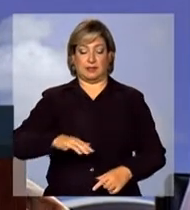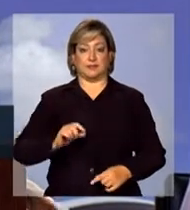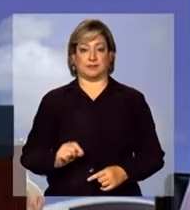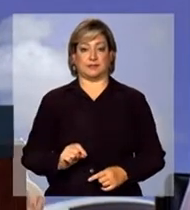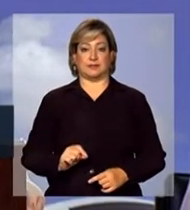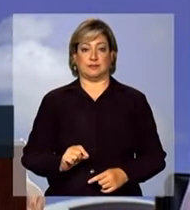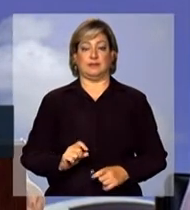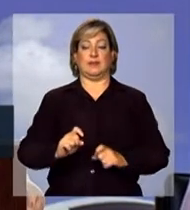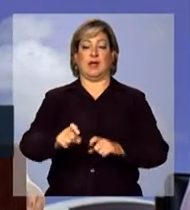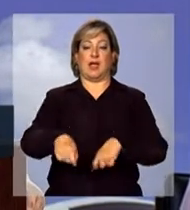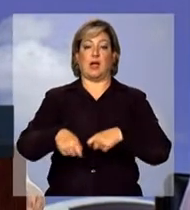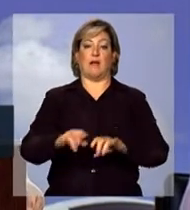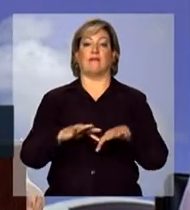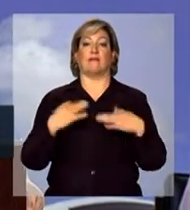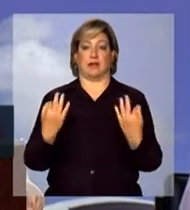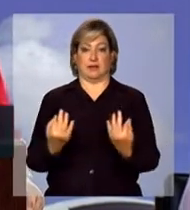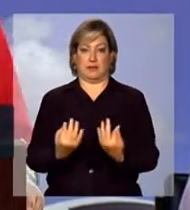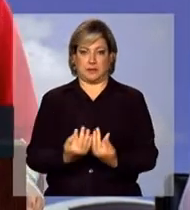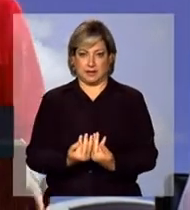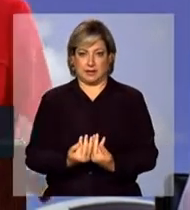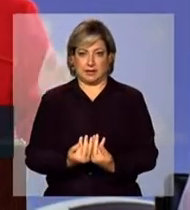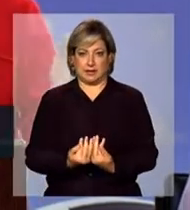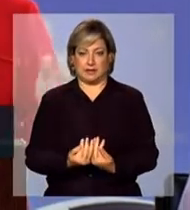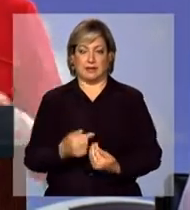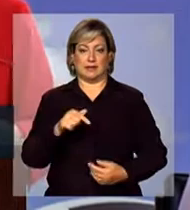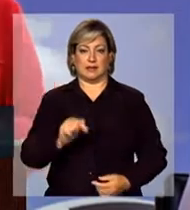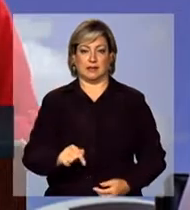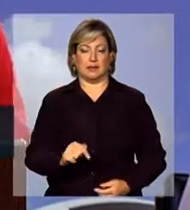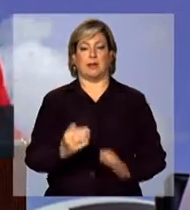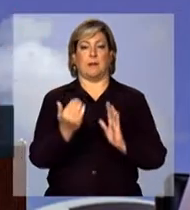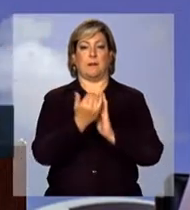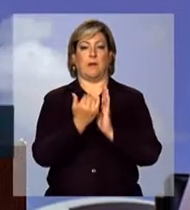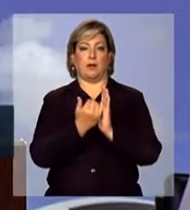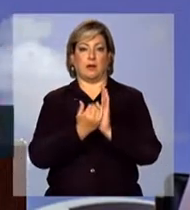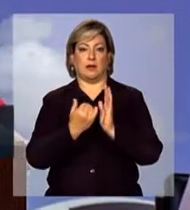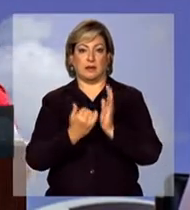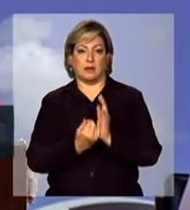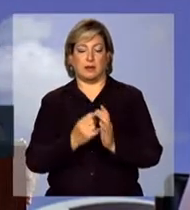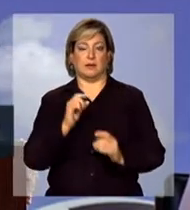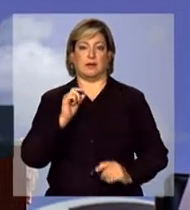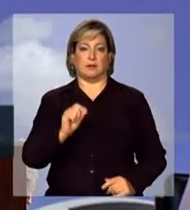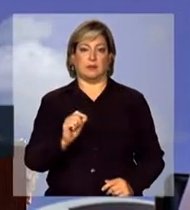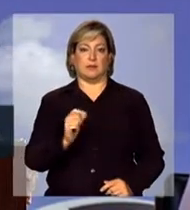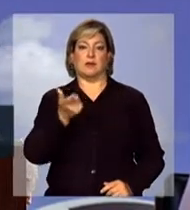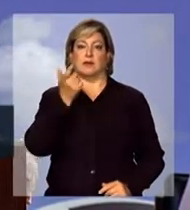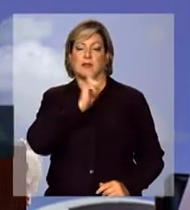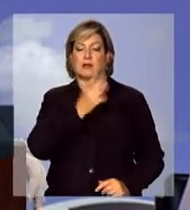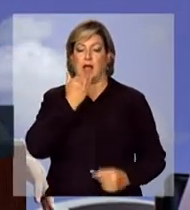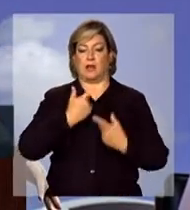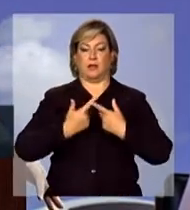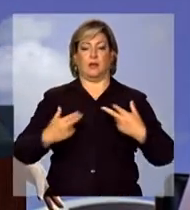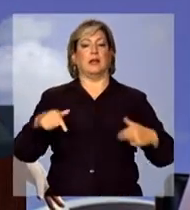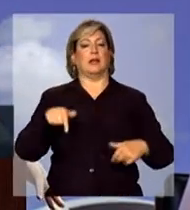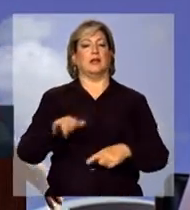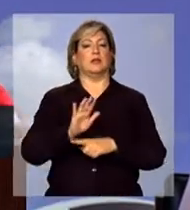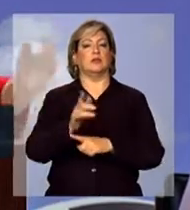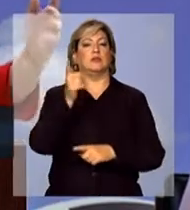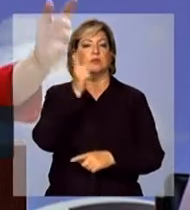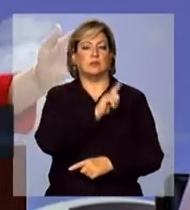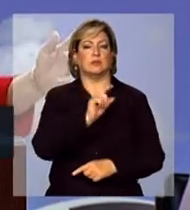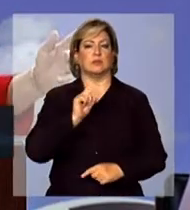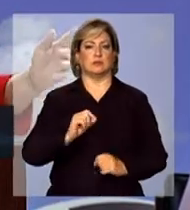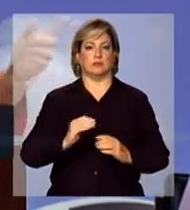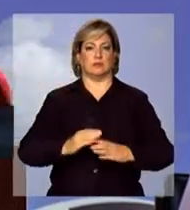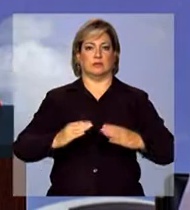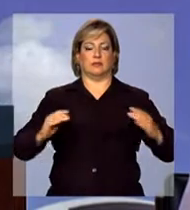agricultura familiar, o programa de aquisição de alimentos, ele permitiu um crescimento da